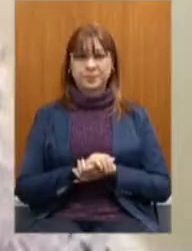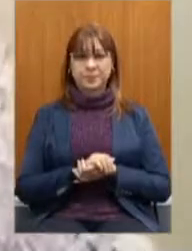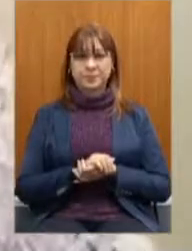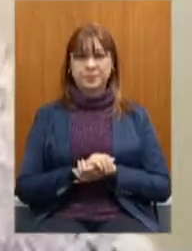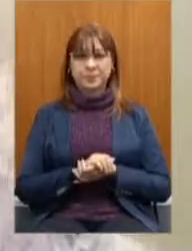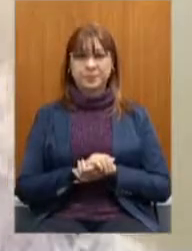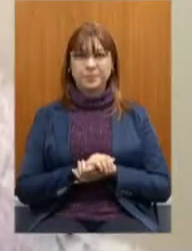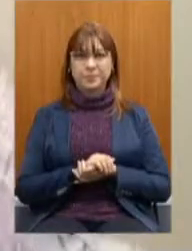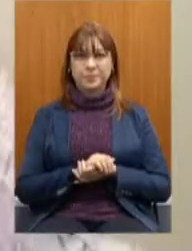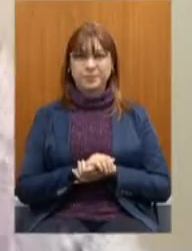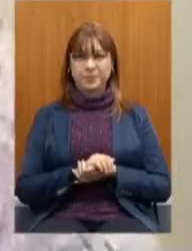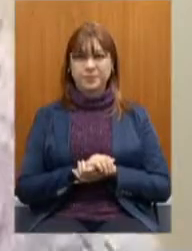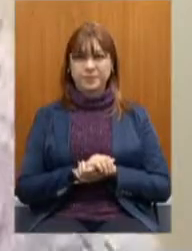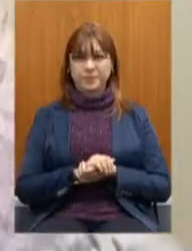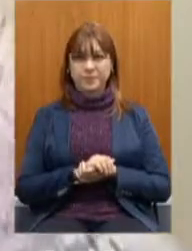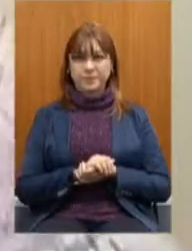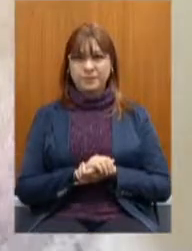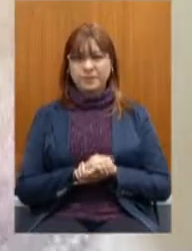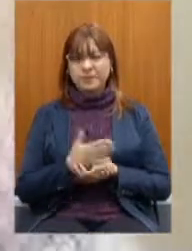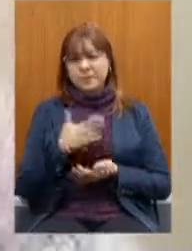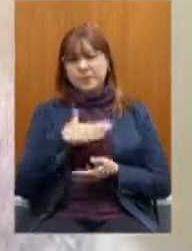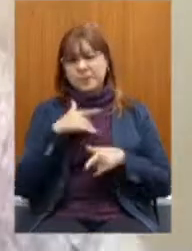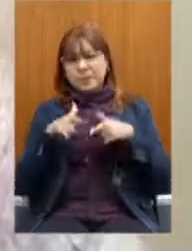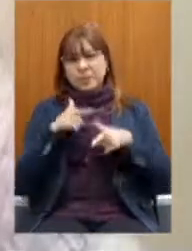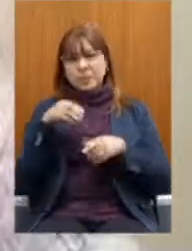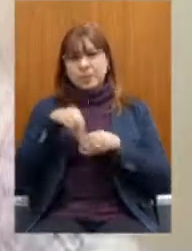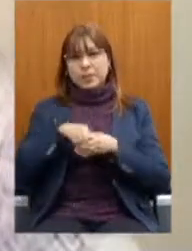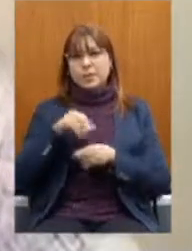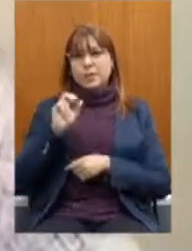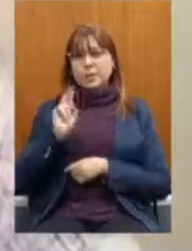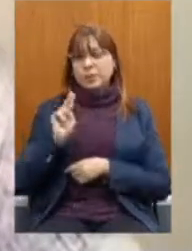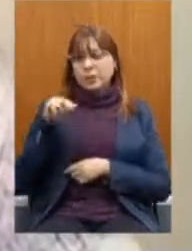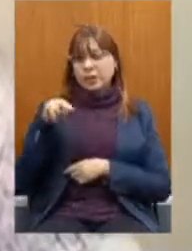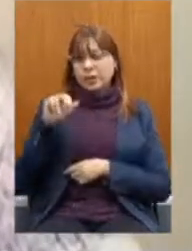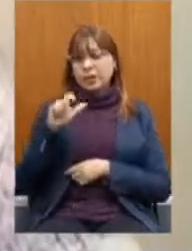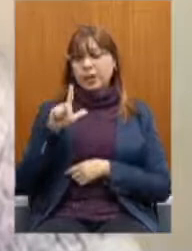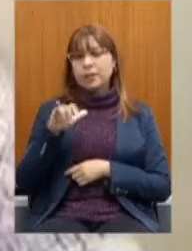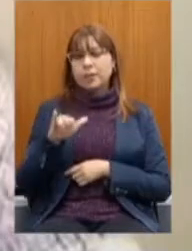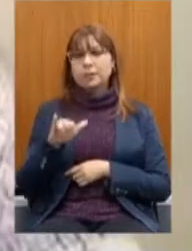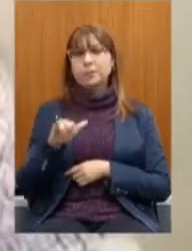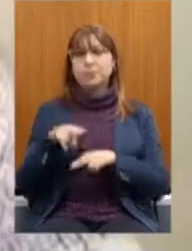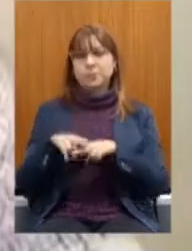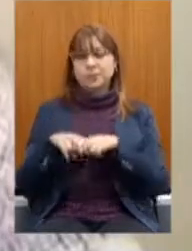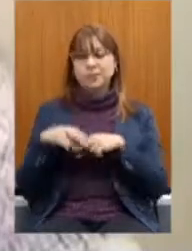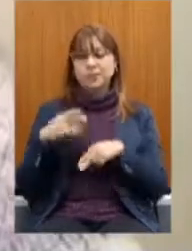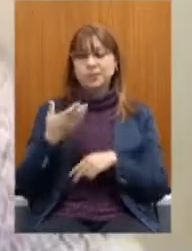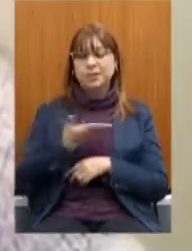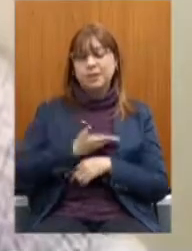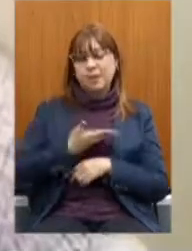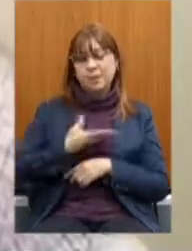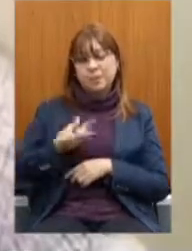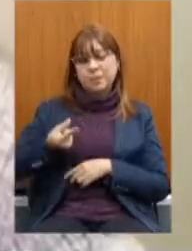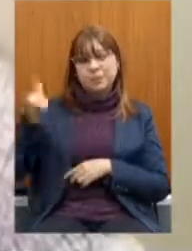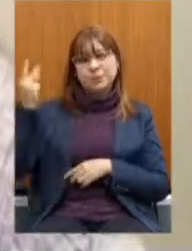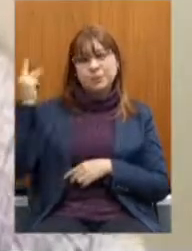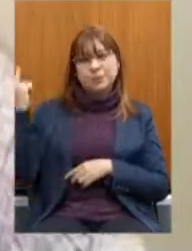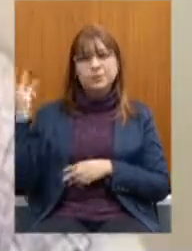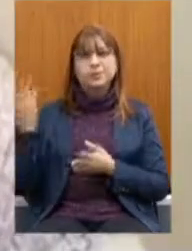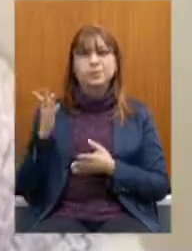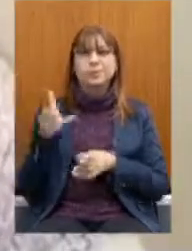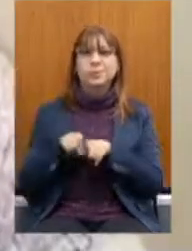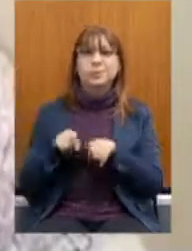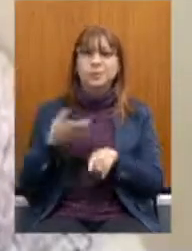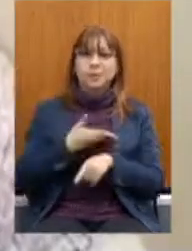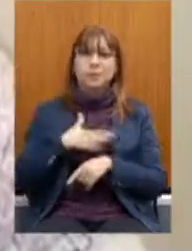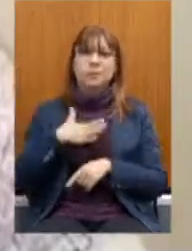caminhada dentro da Unale e por isso temos uma amizade grande e também você foi colega do meu pai,